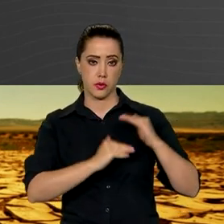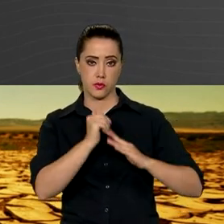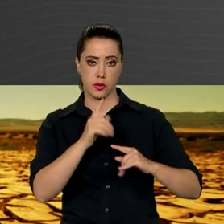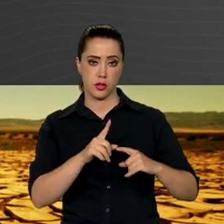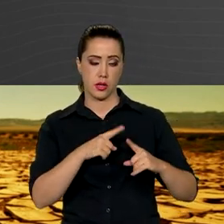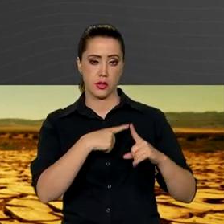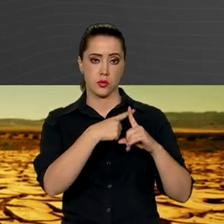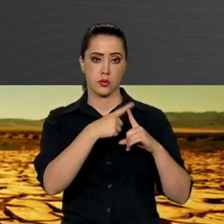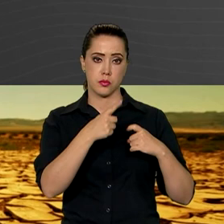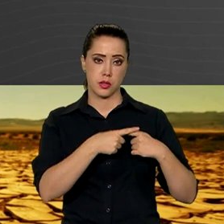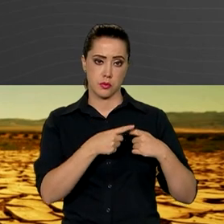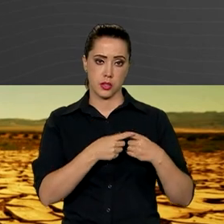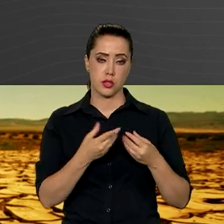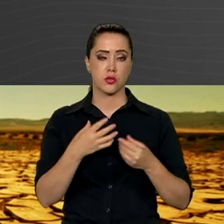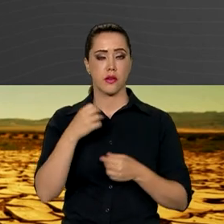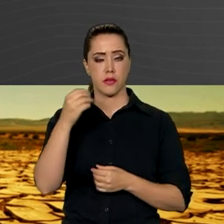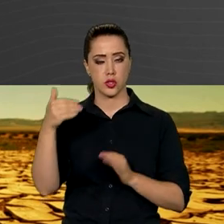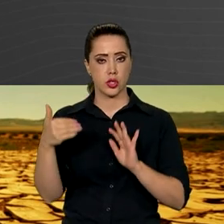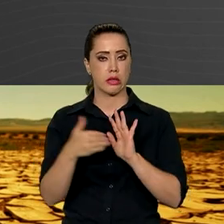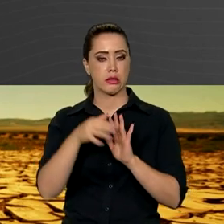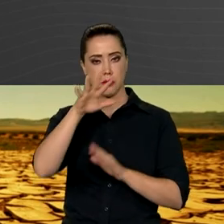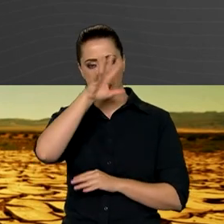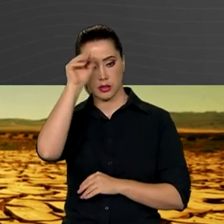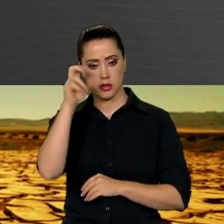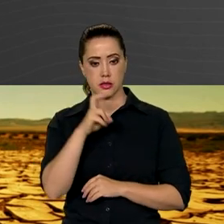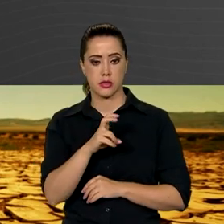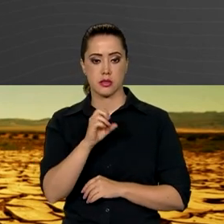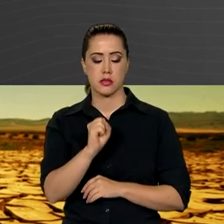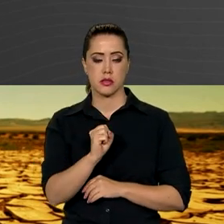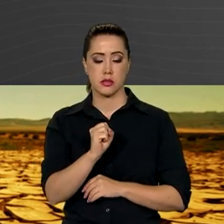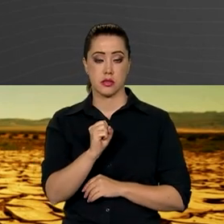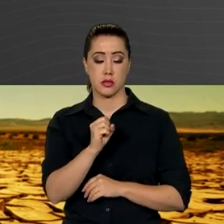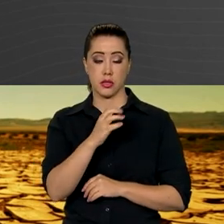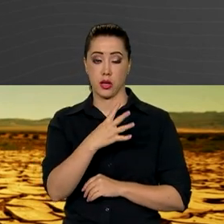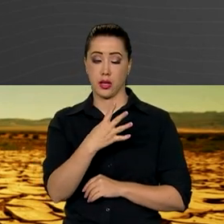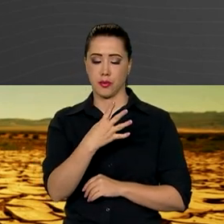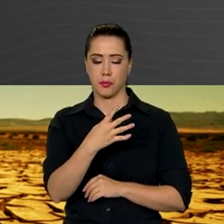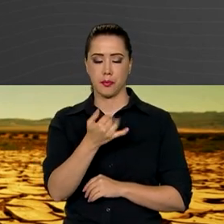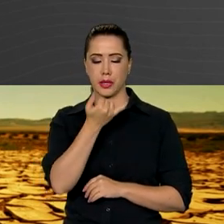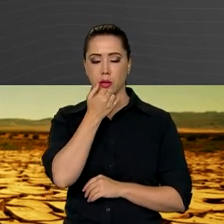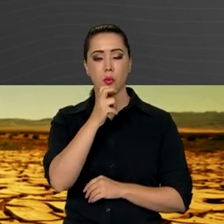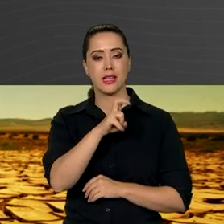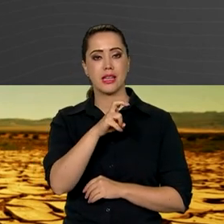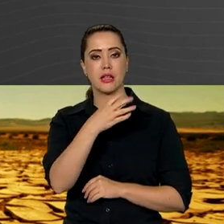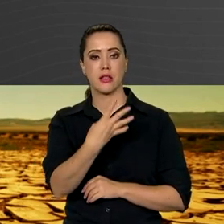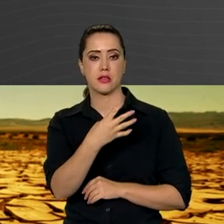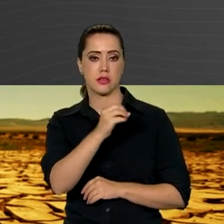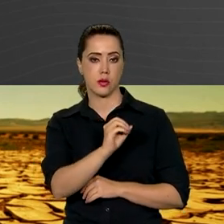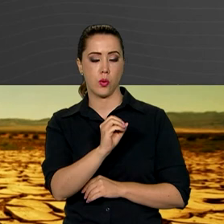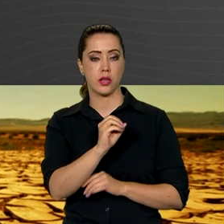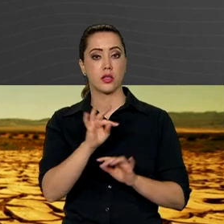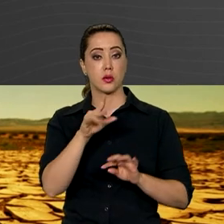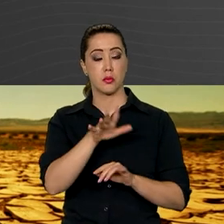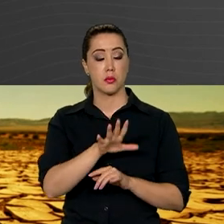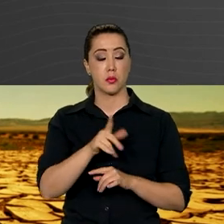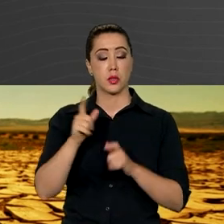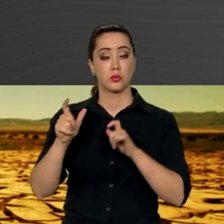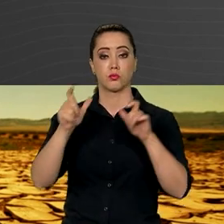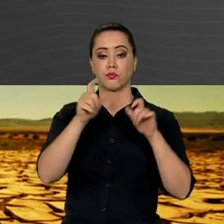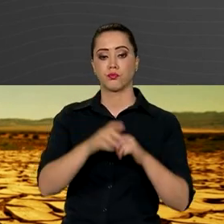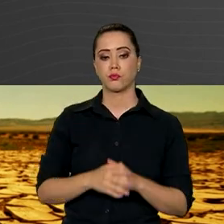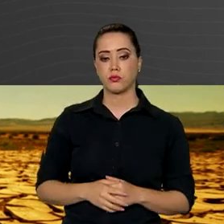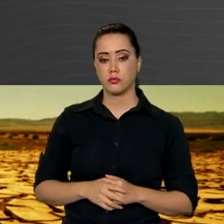enviados para Manaus e 540 para todo o estado do Amazonas para atender a população. Dragagens nos rios